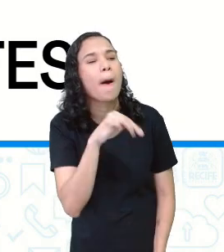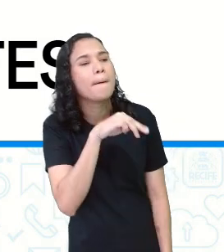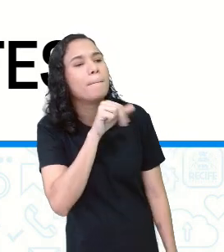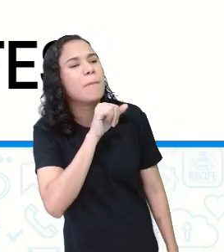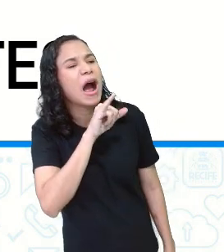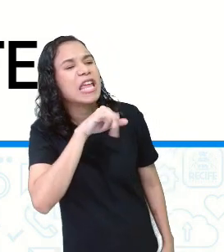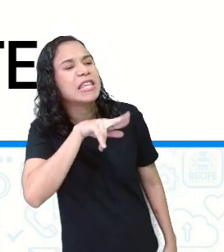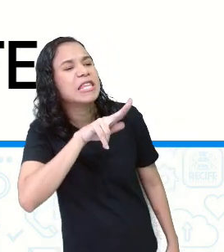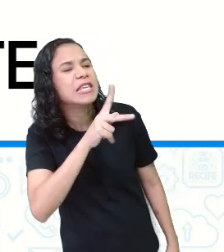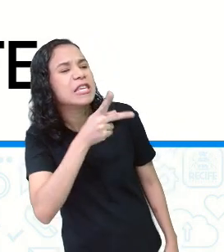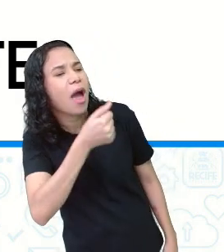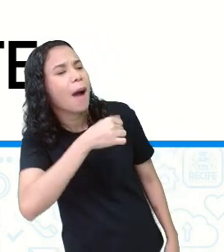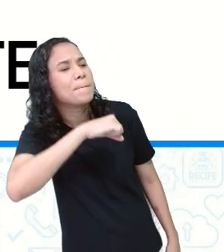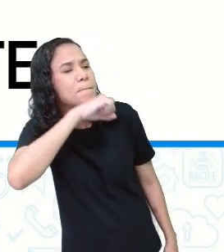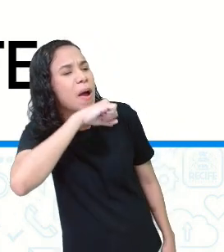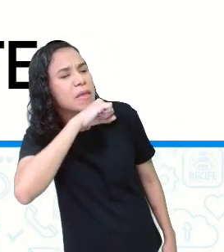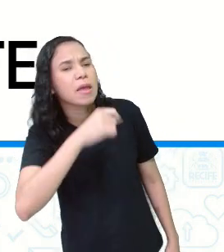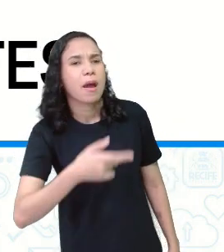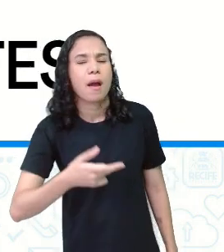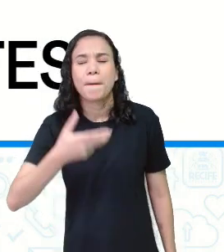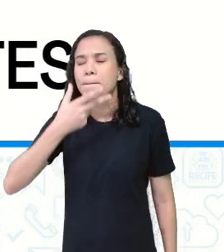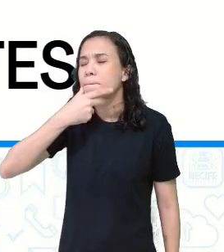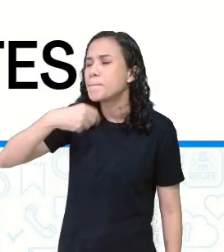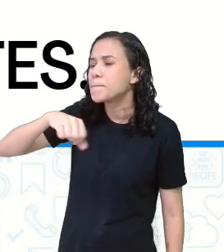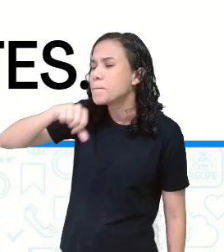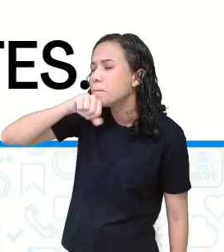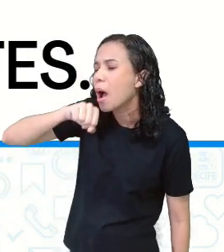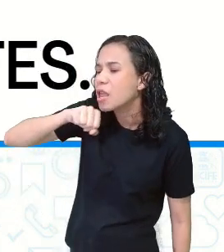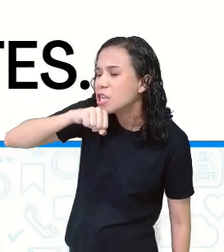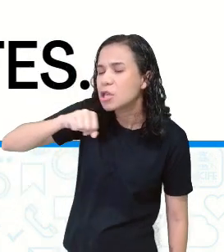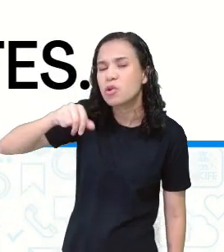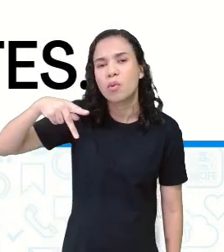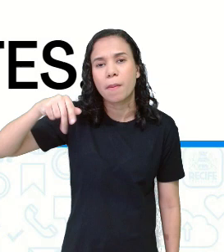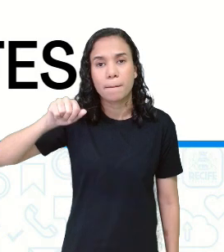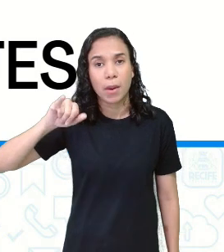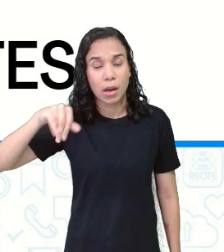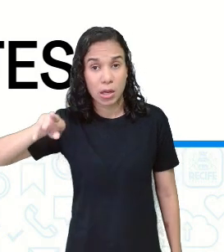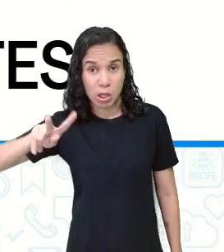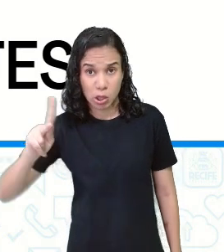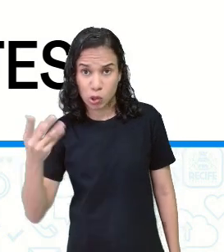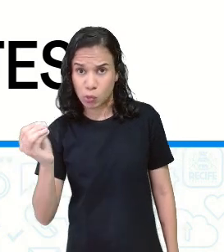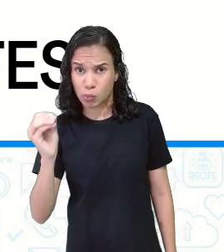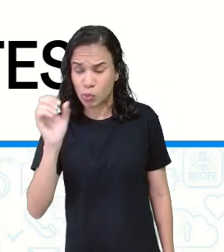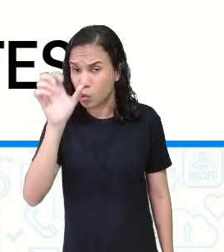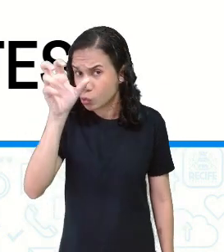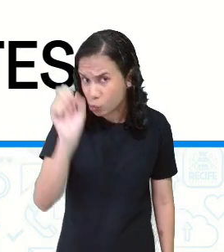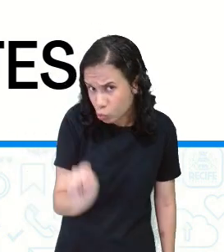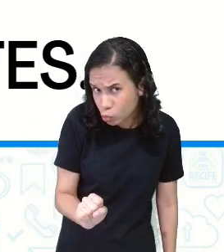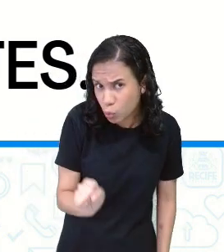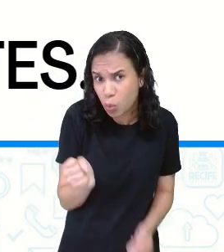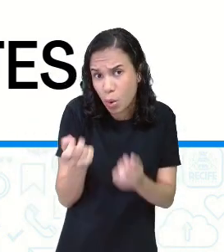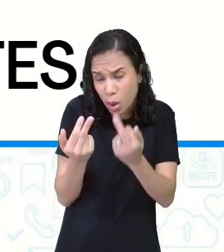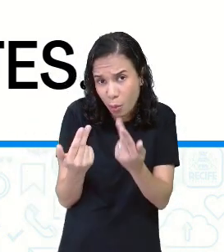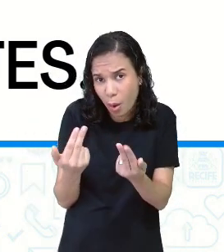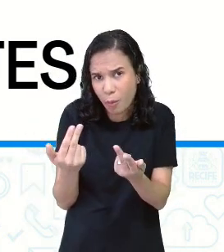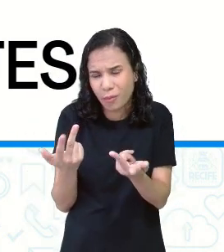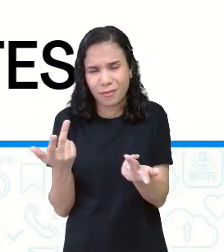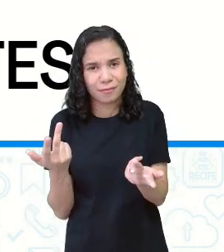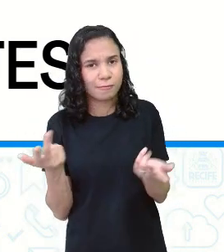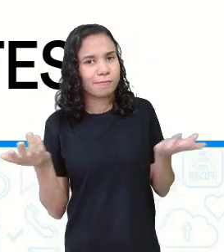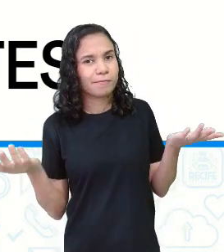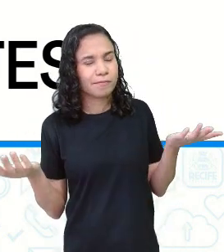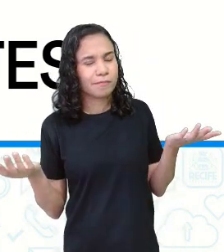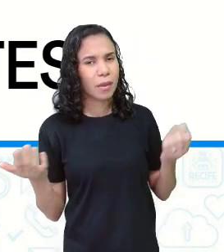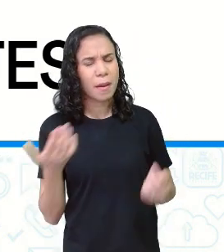Manha, painho. Será que é assim que as pessoas que moram no Sul falam? Será que eles falam manha também?